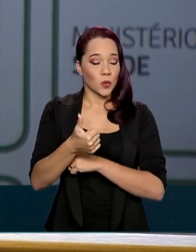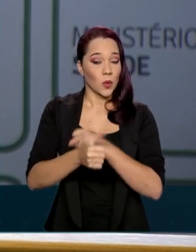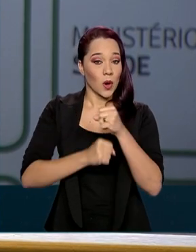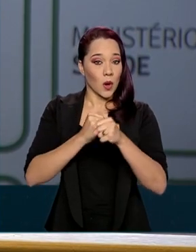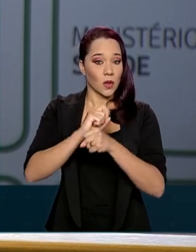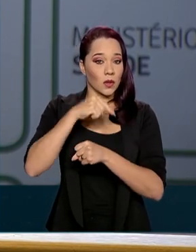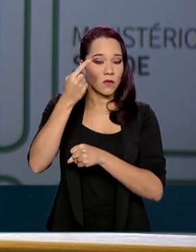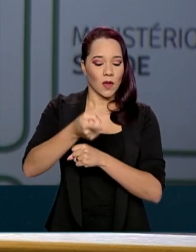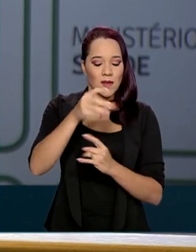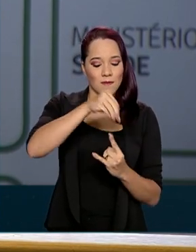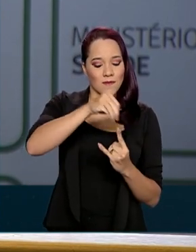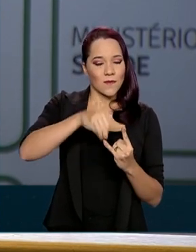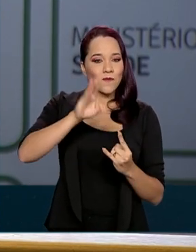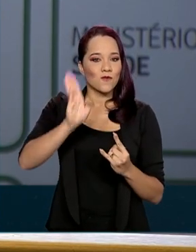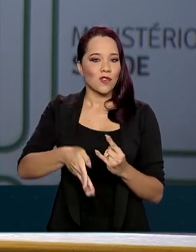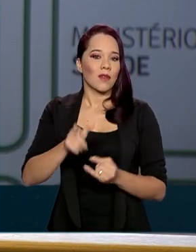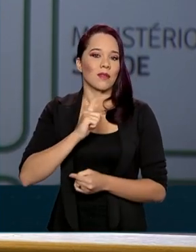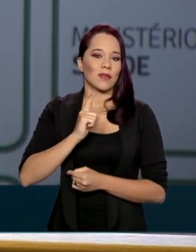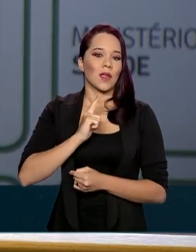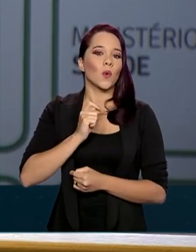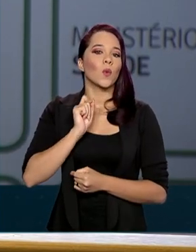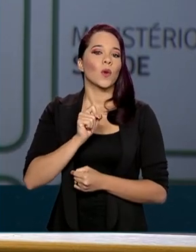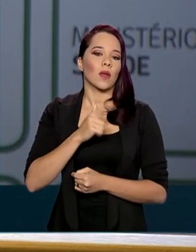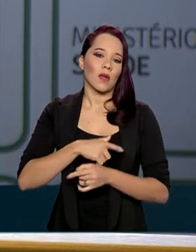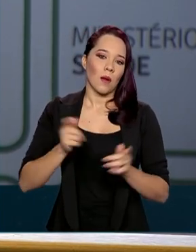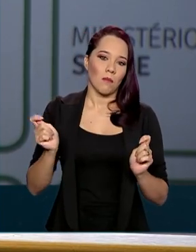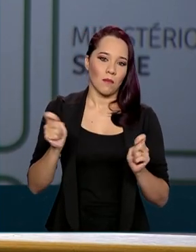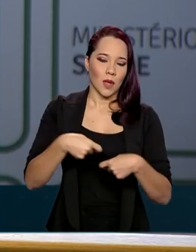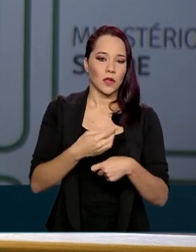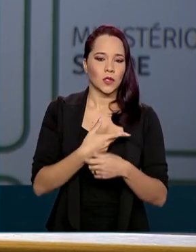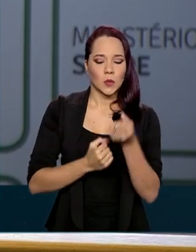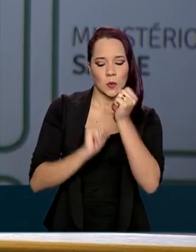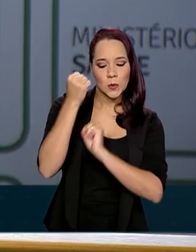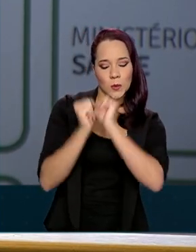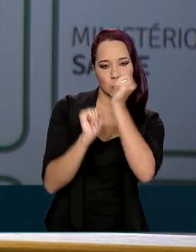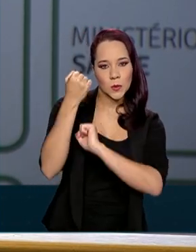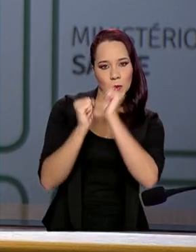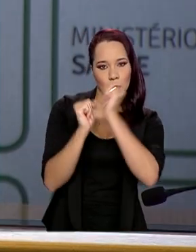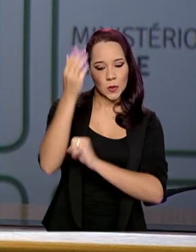a Fiocruz já tenha capacidade de produção interna da vacina.